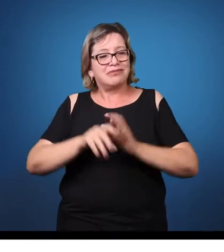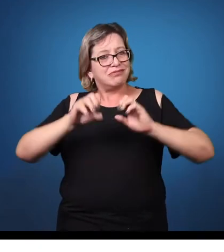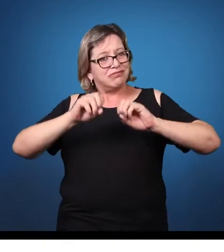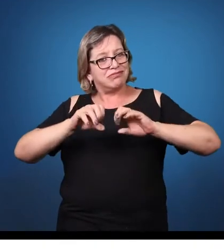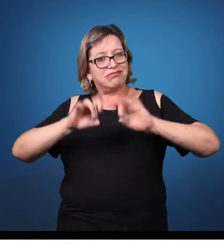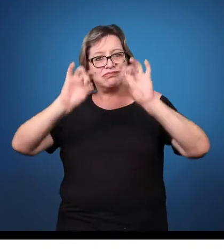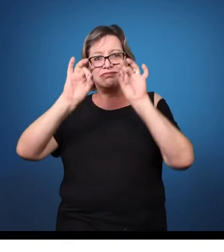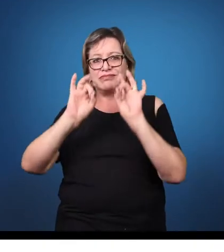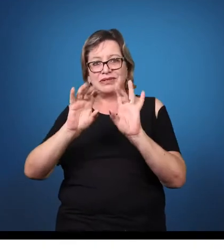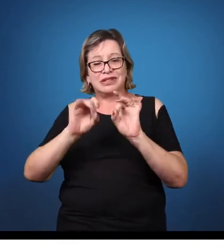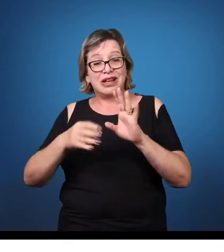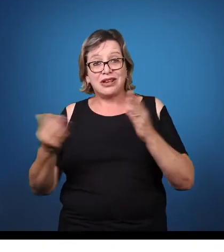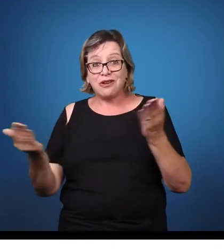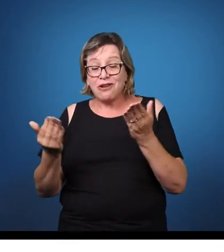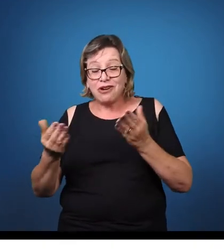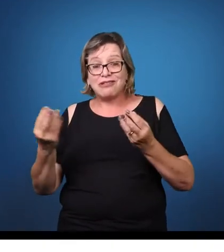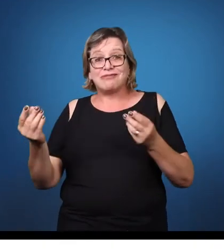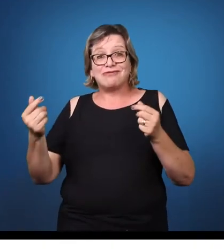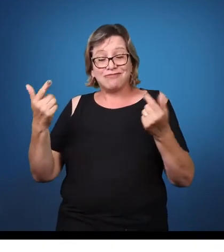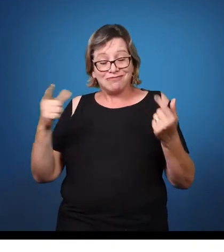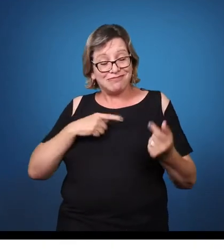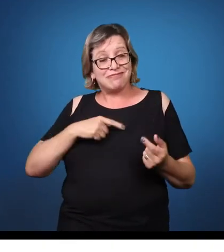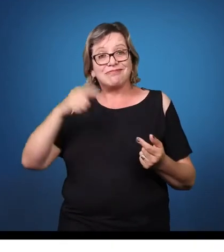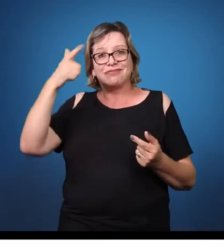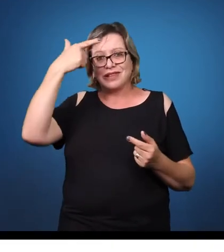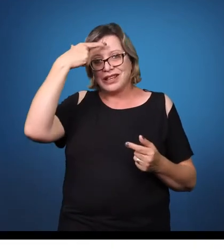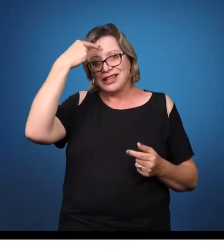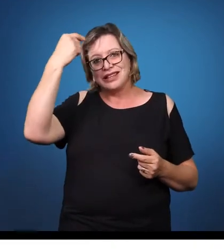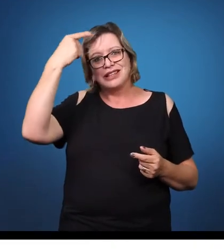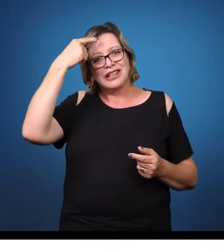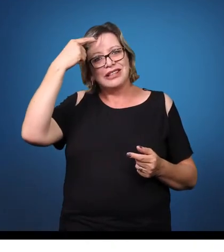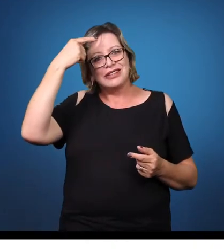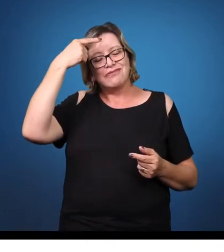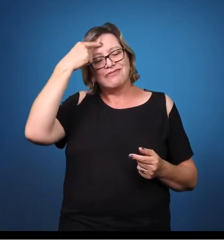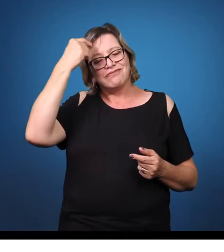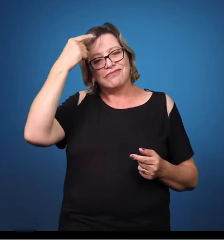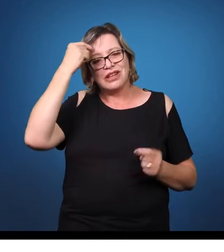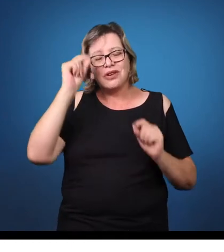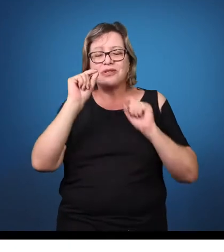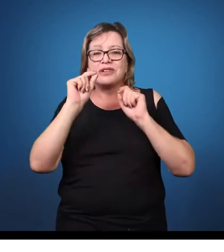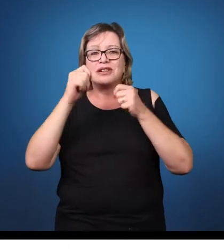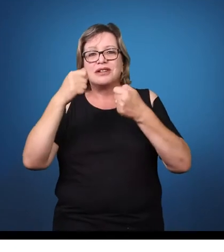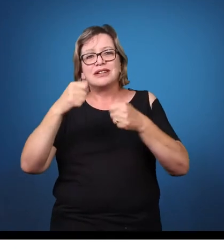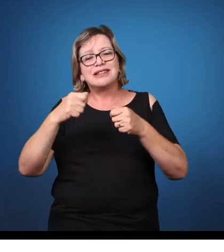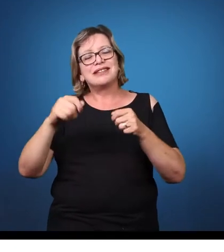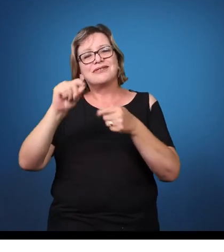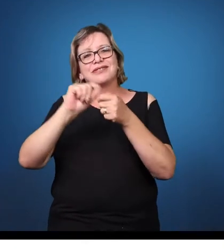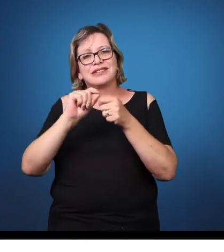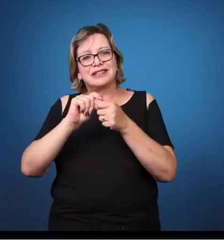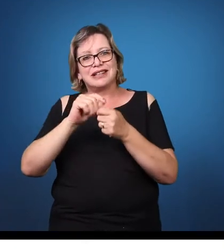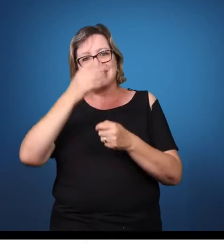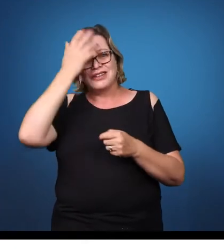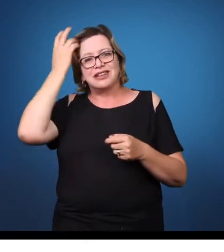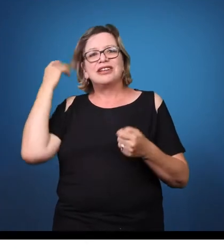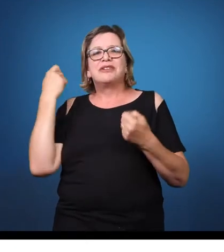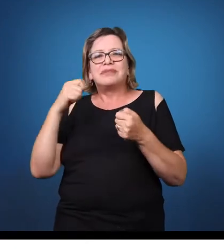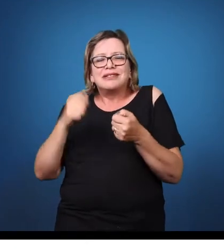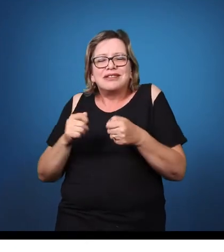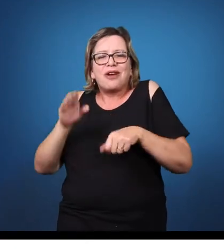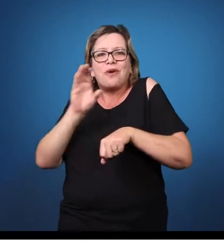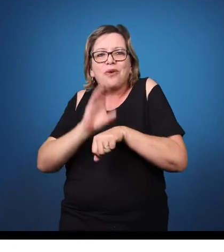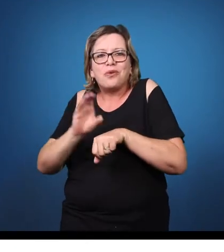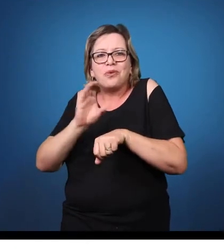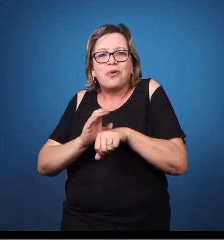caso é um caso. Como eu disse, eu trabalhei com crianças e adolescentes de deficiência intelectual durante 10